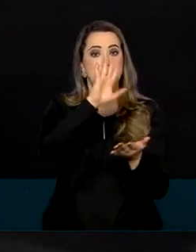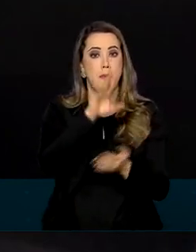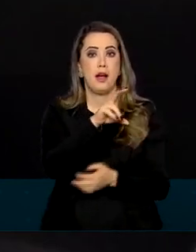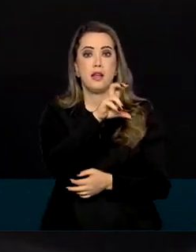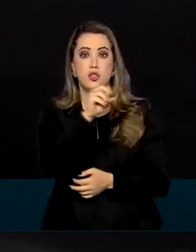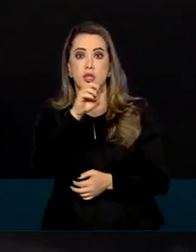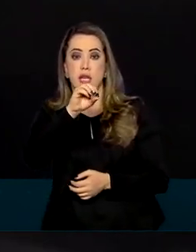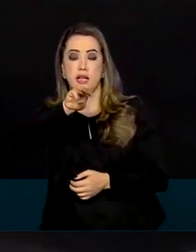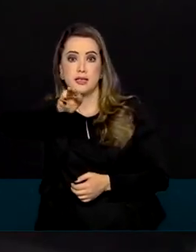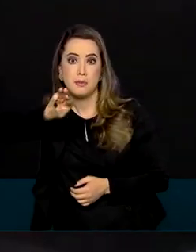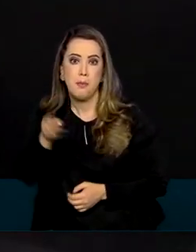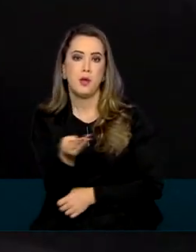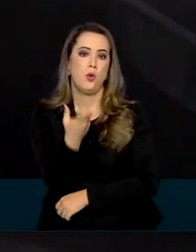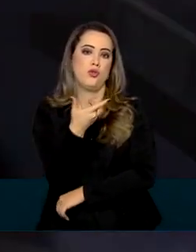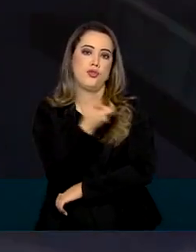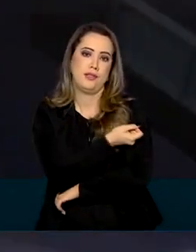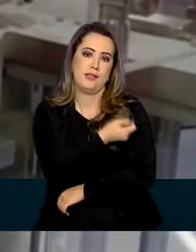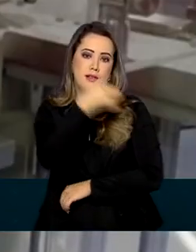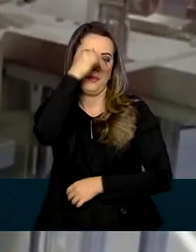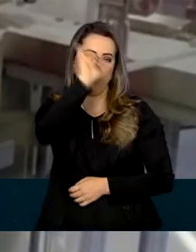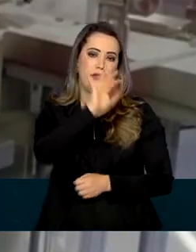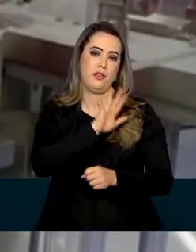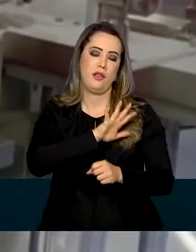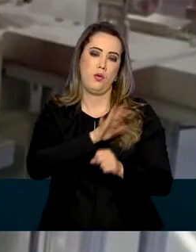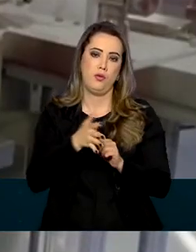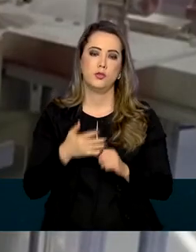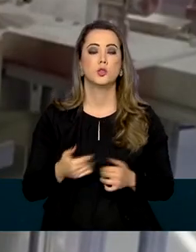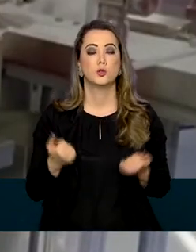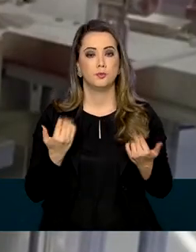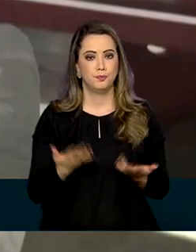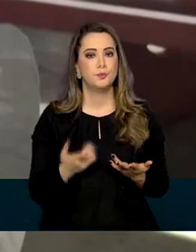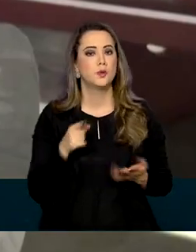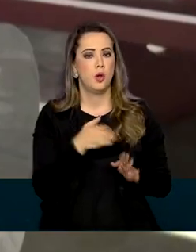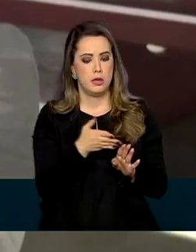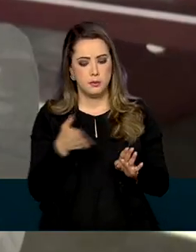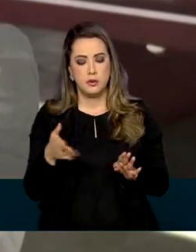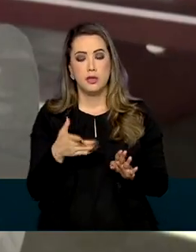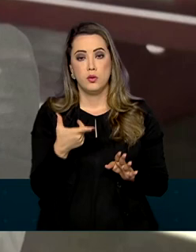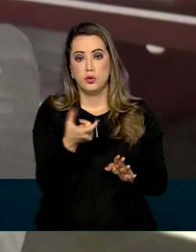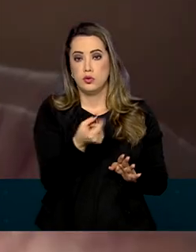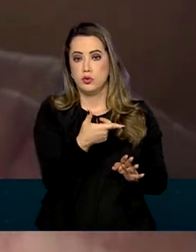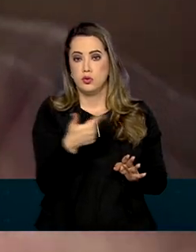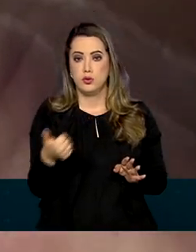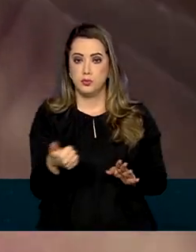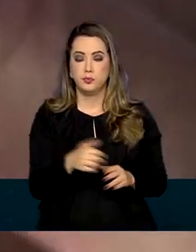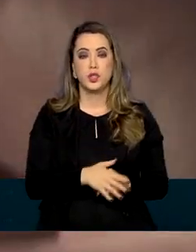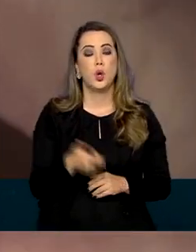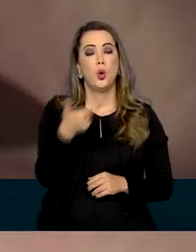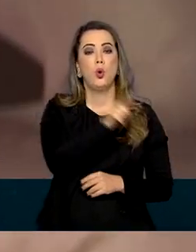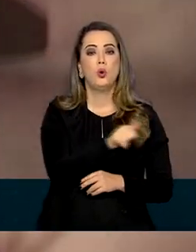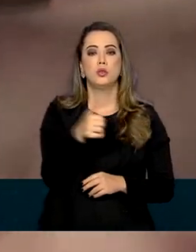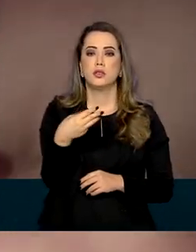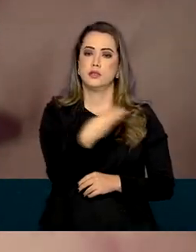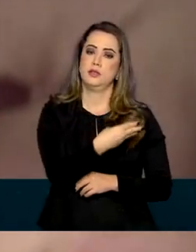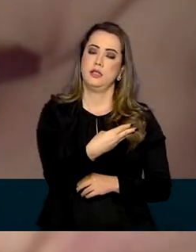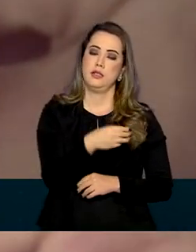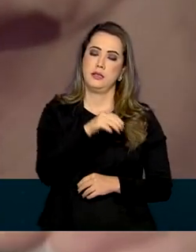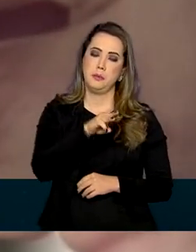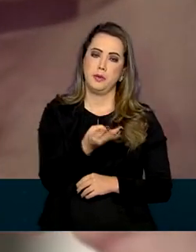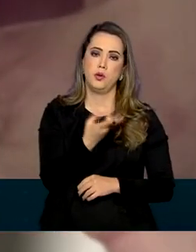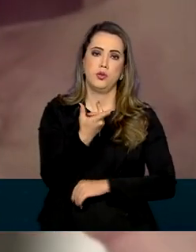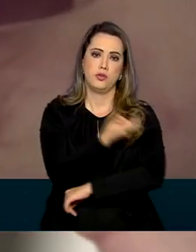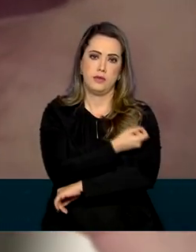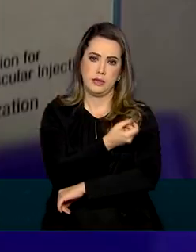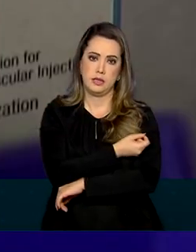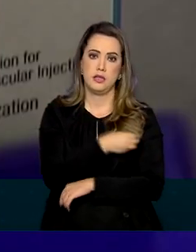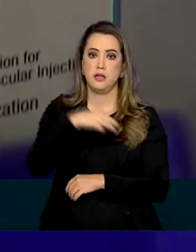contra a Covid-19 para todo o ano de 2021. Outros 13 milhões de doses do laboratório americano